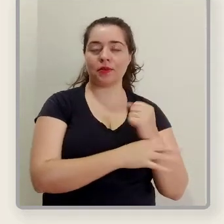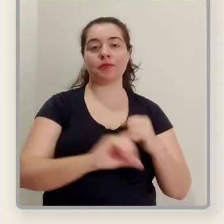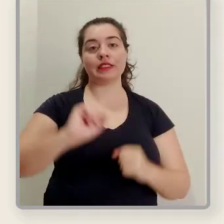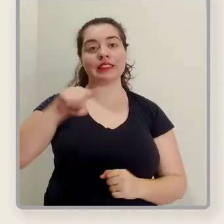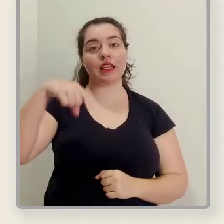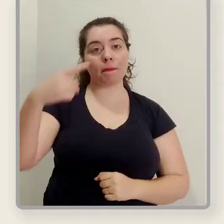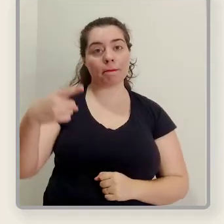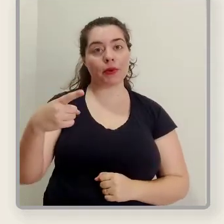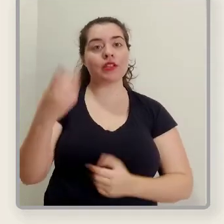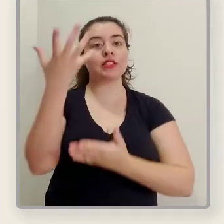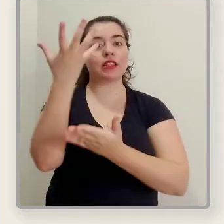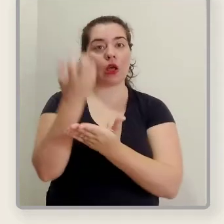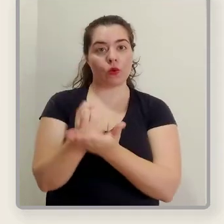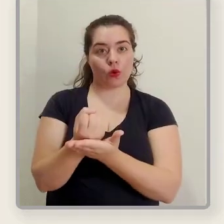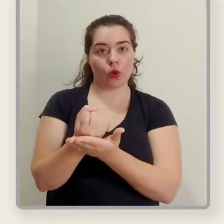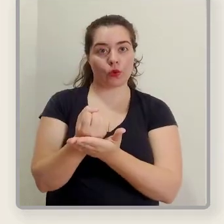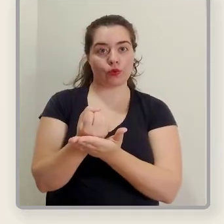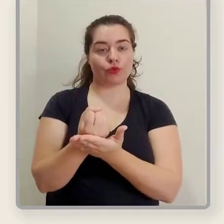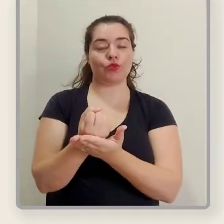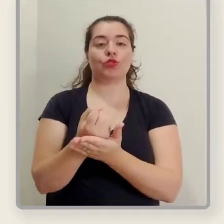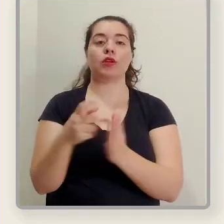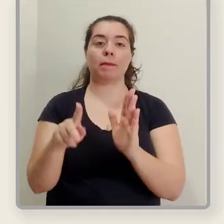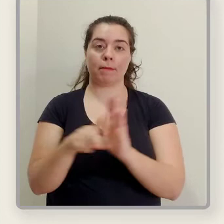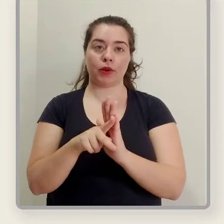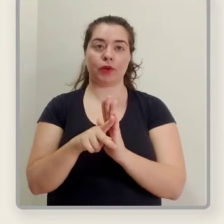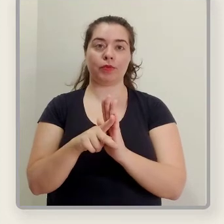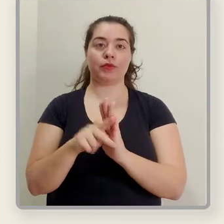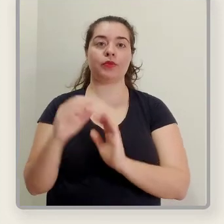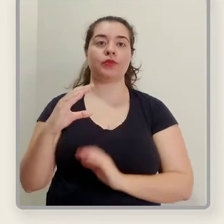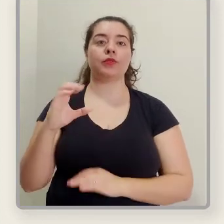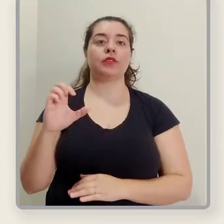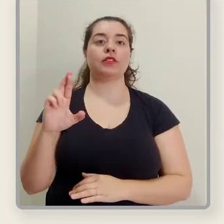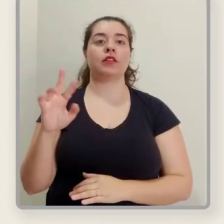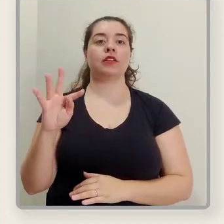do que se pede. Download do certificado digital.